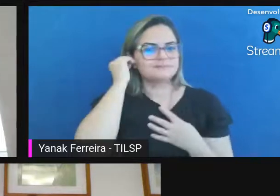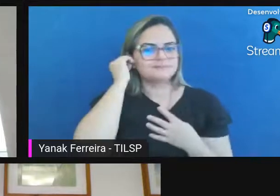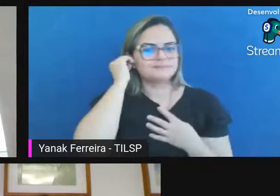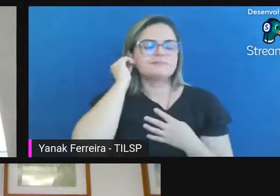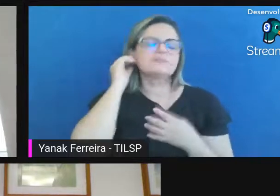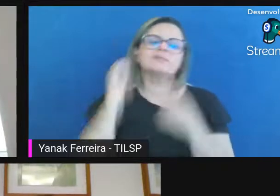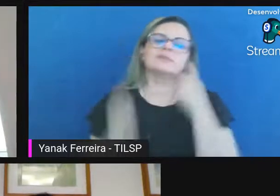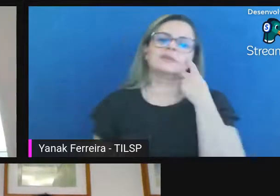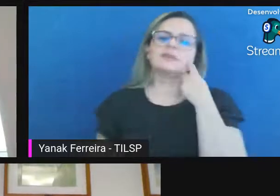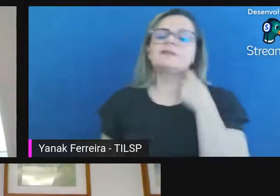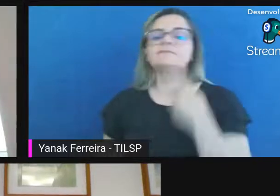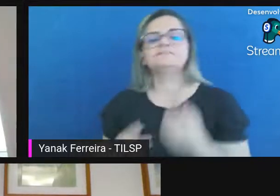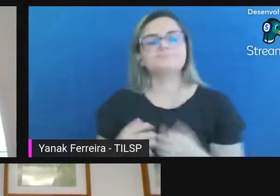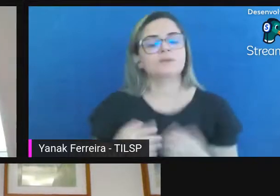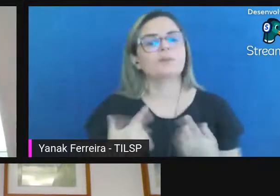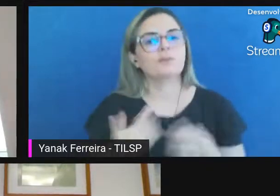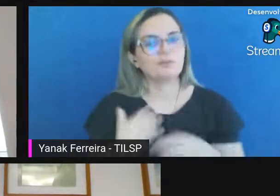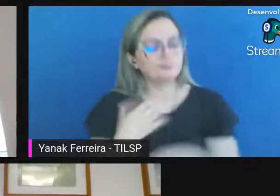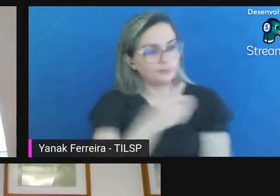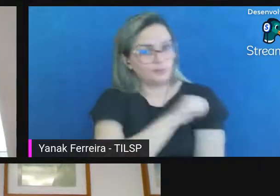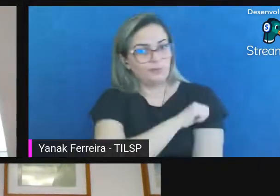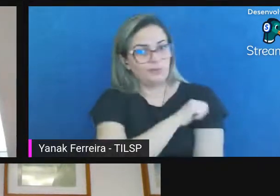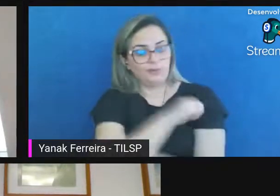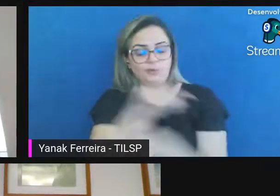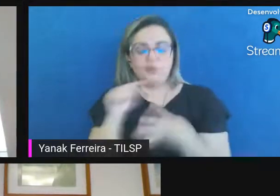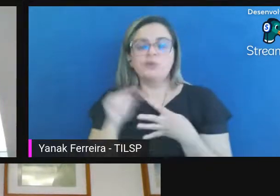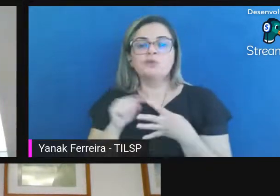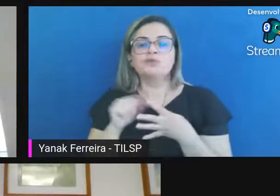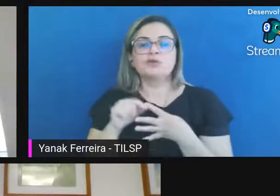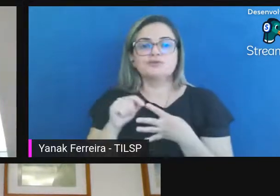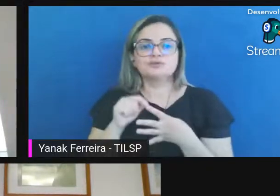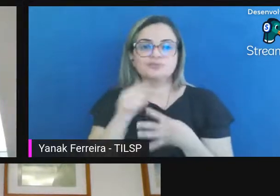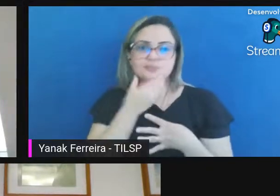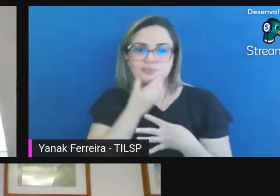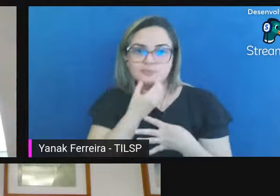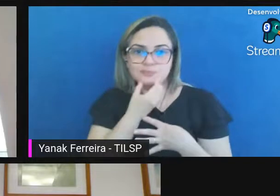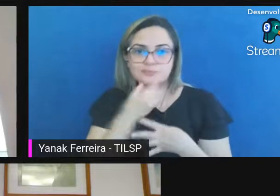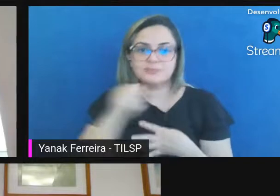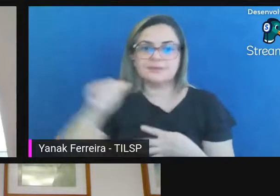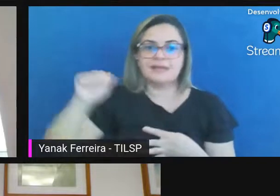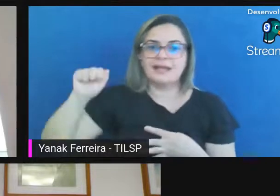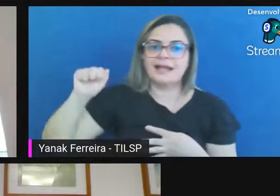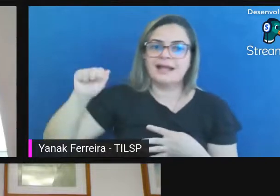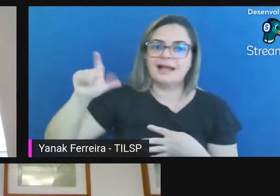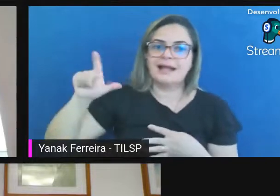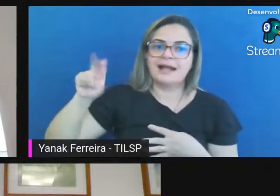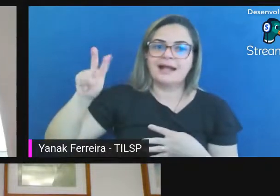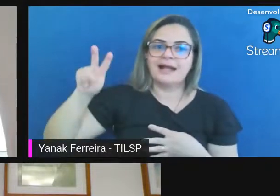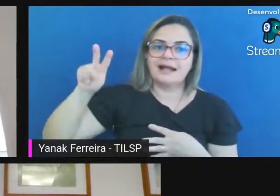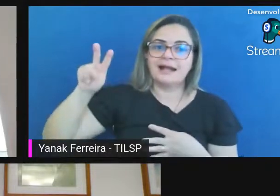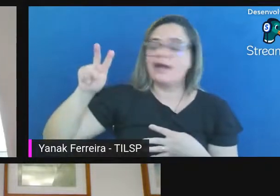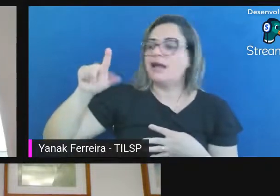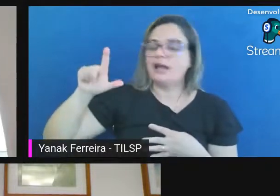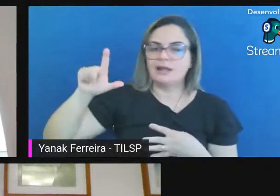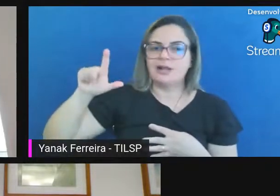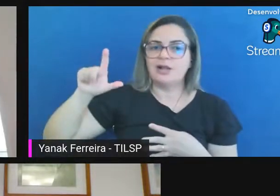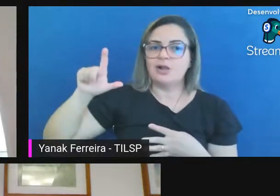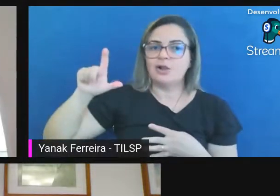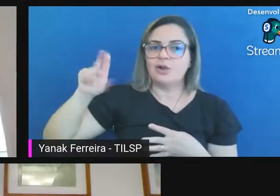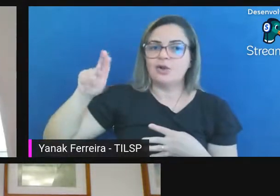o nosso aluno o Lucas Firmino Façanha né manda até um abraço aí pro Lucas ele diz o seguinte